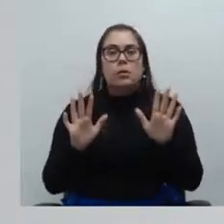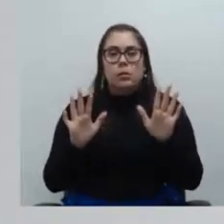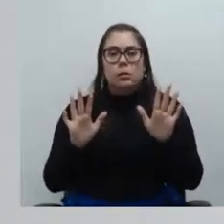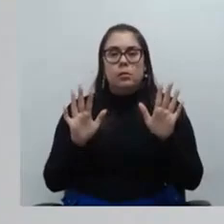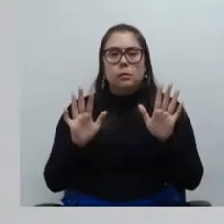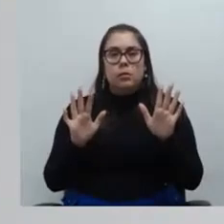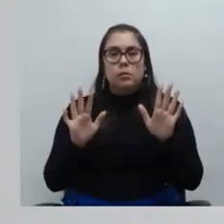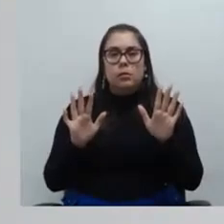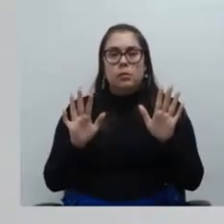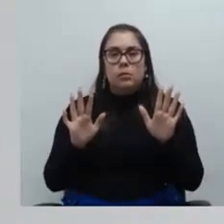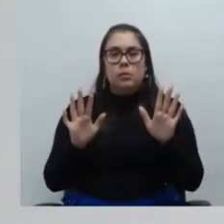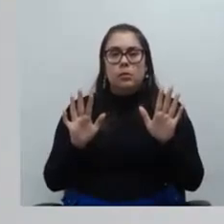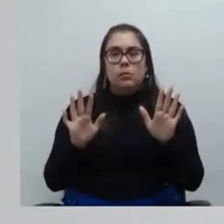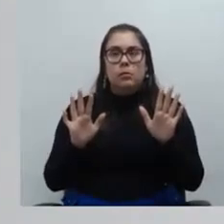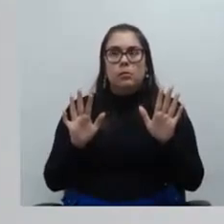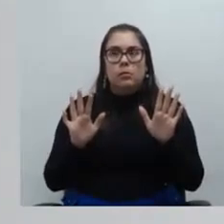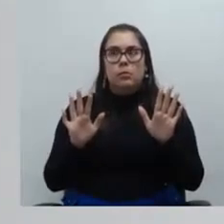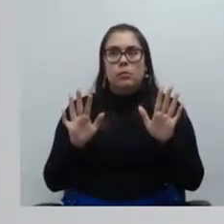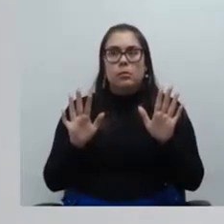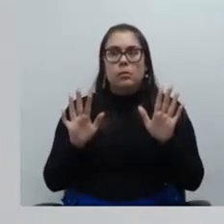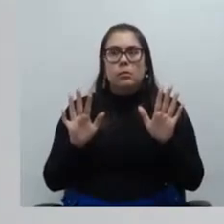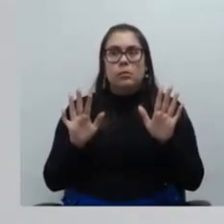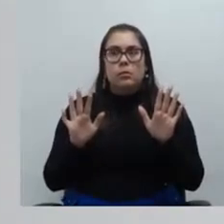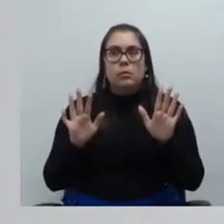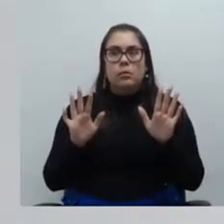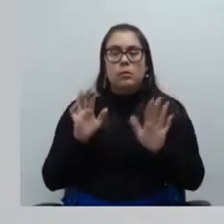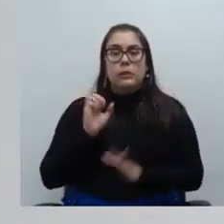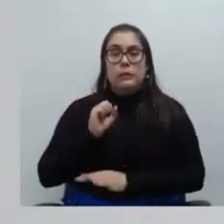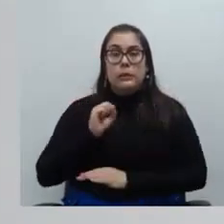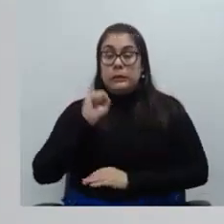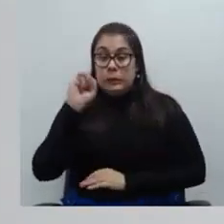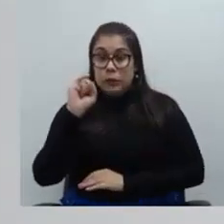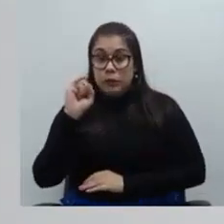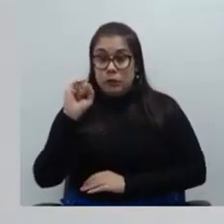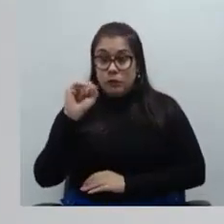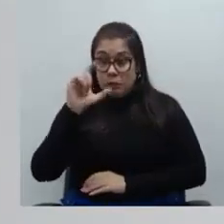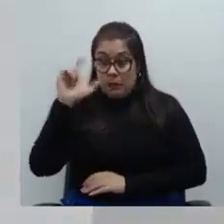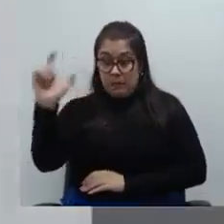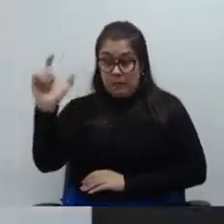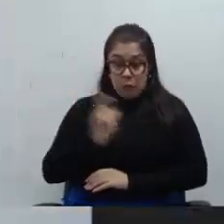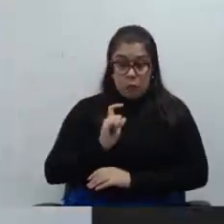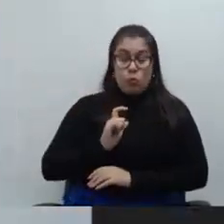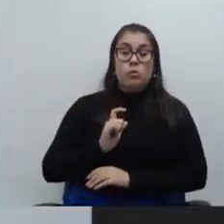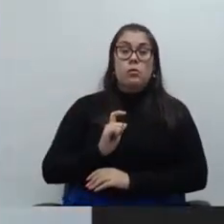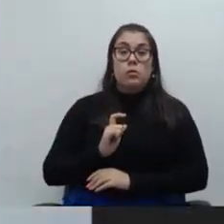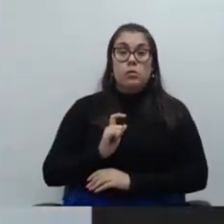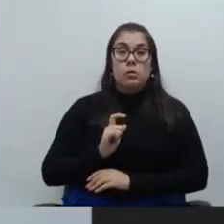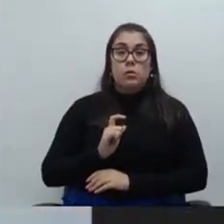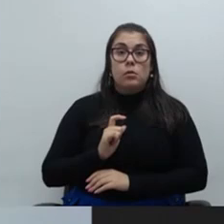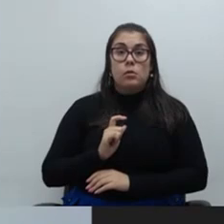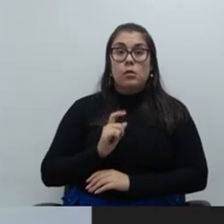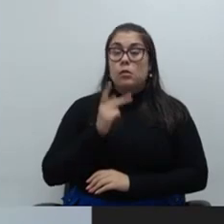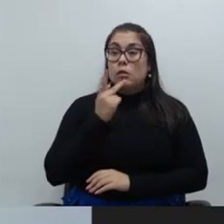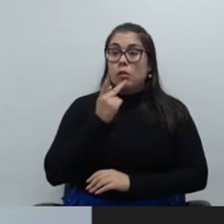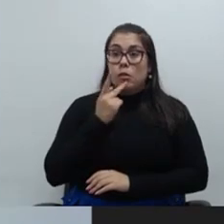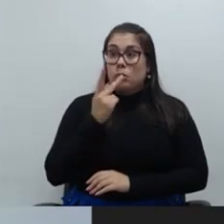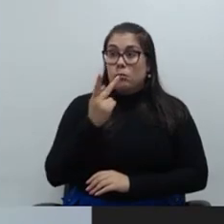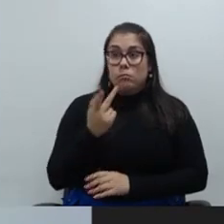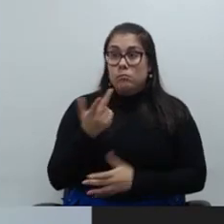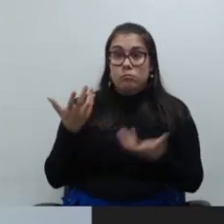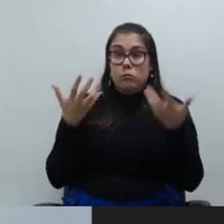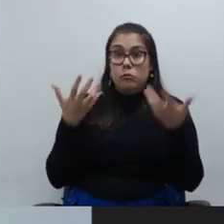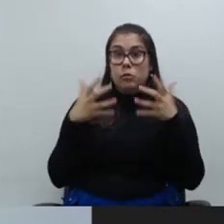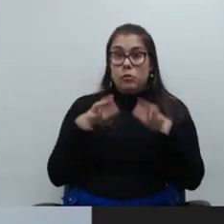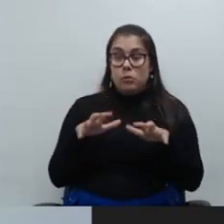se eu usei um tom que foi entendido como uma acusação registro aqui que não é a minha intenção